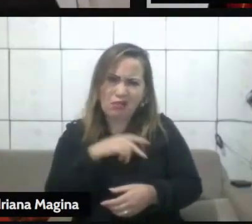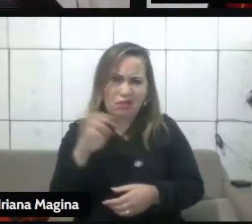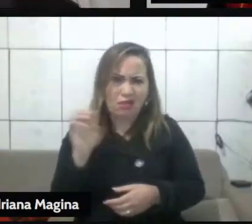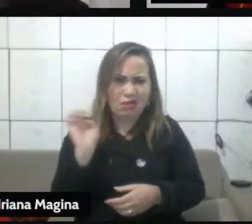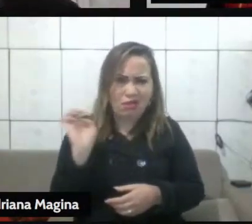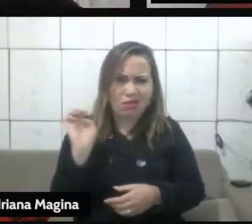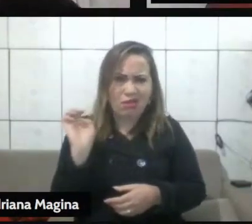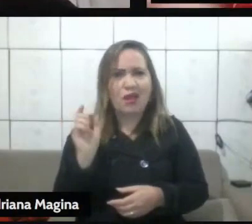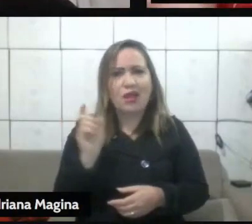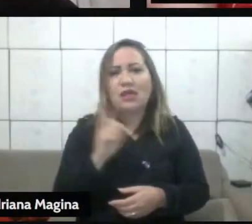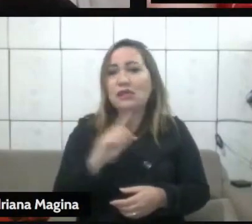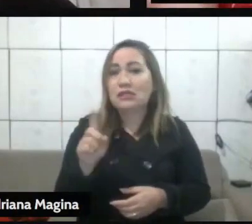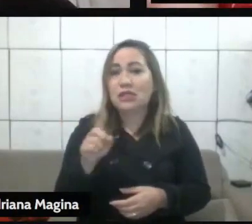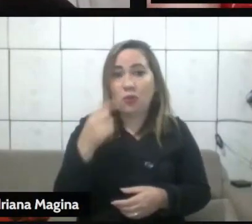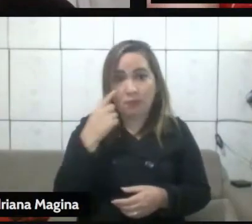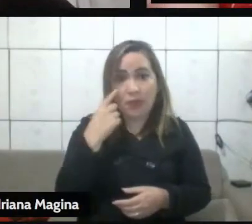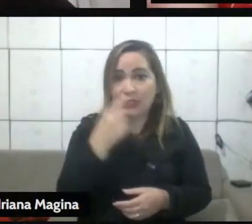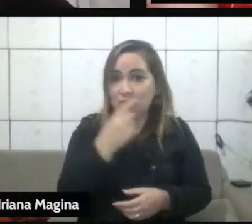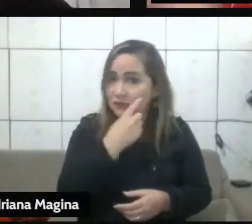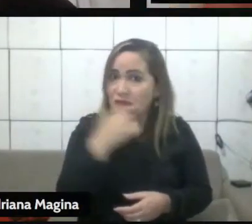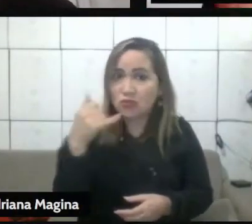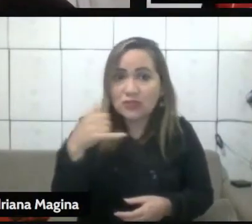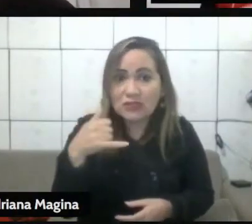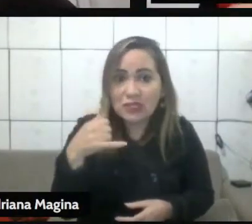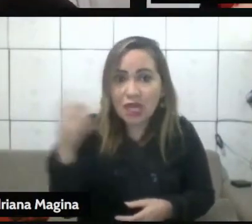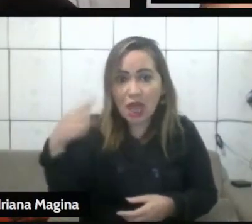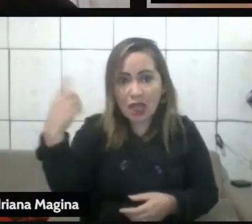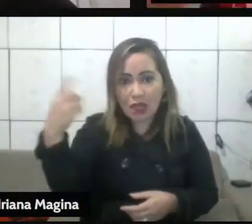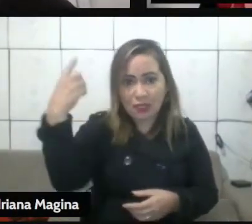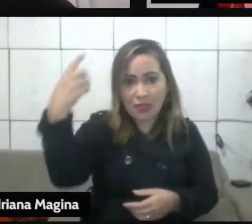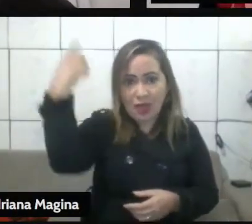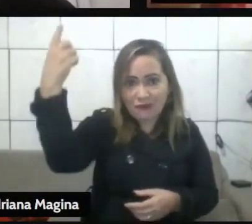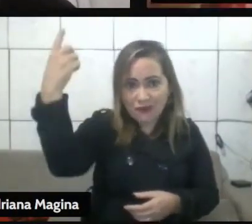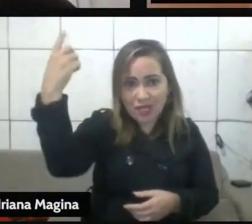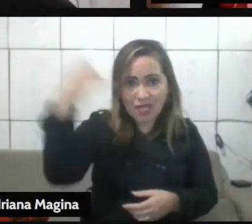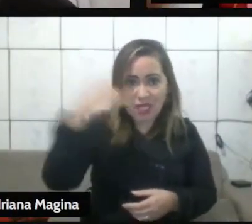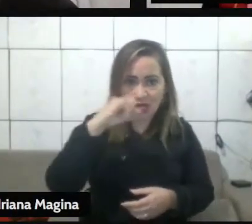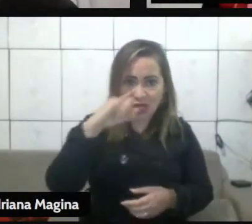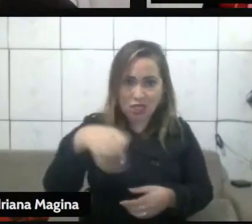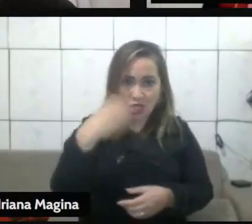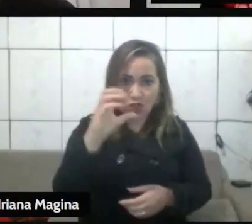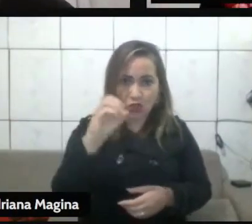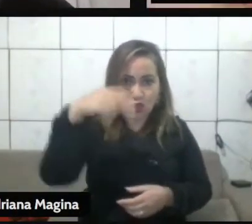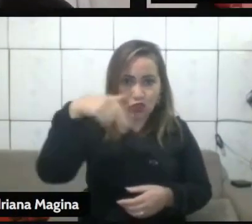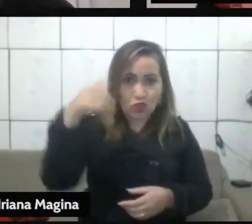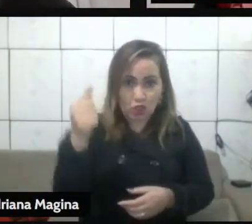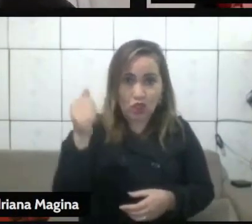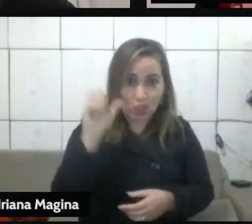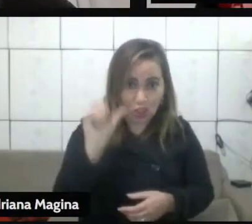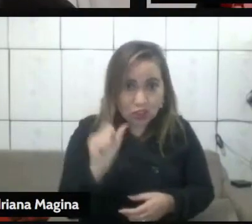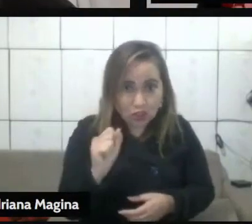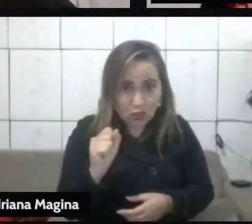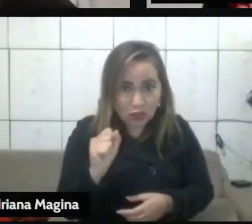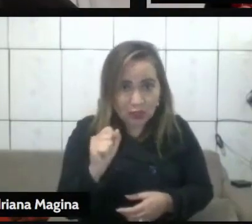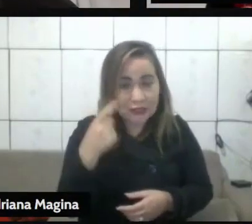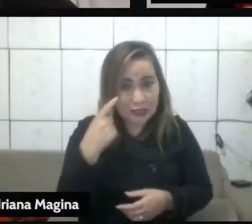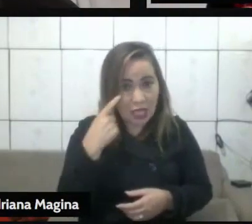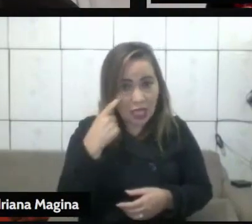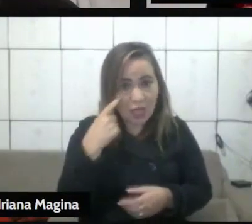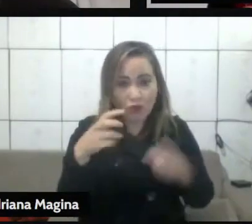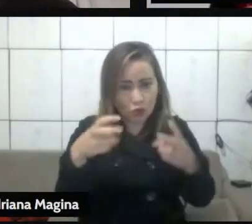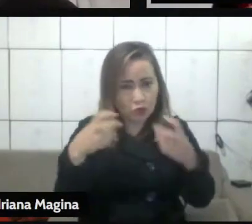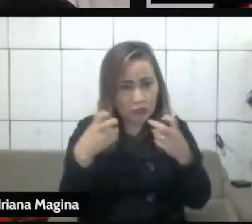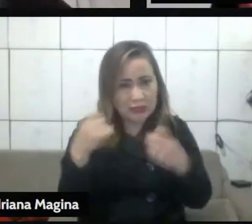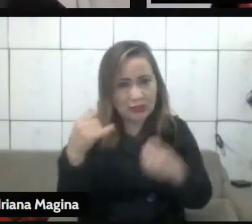homossexualidade entre Davi e Jônatas, tá? E se o senhor depois quiser questionar a respeito, mas os outros apóstolos, não, vamos deixar eles